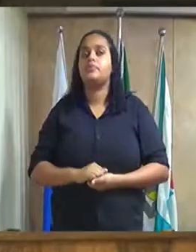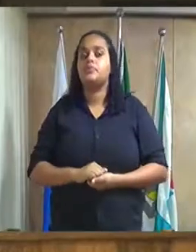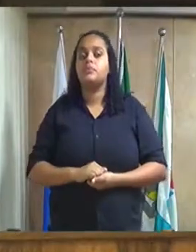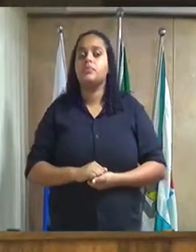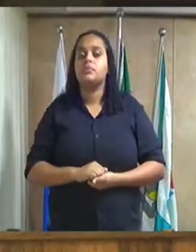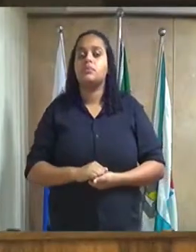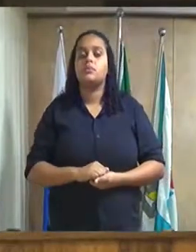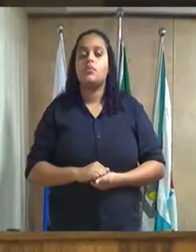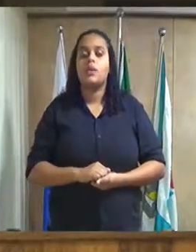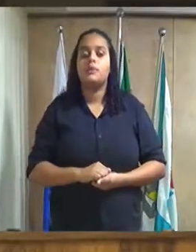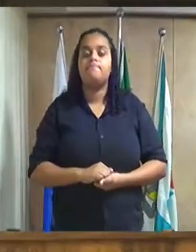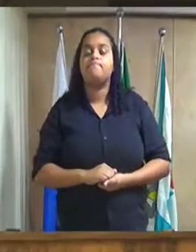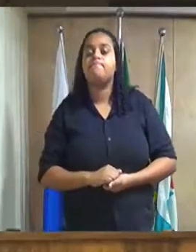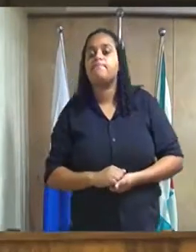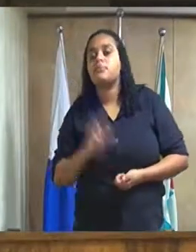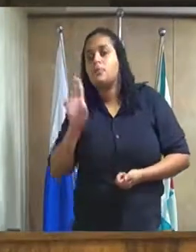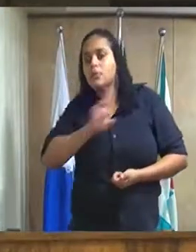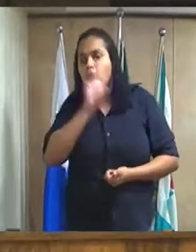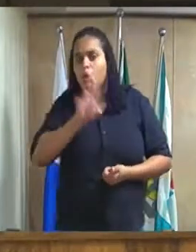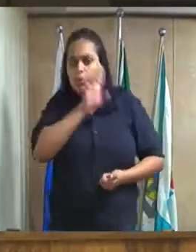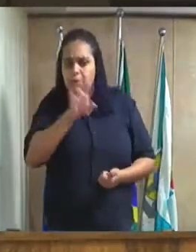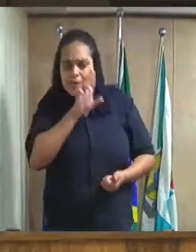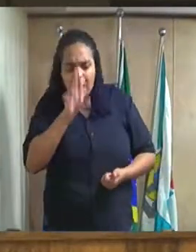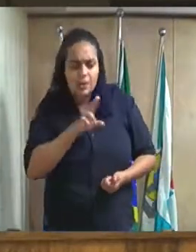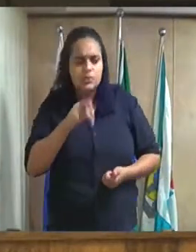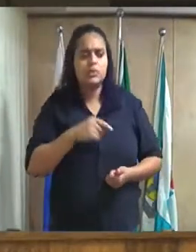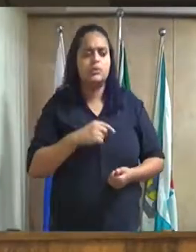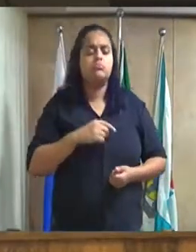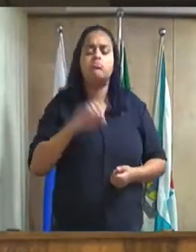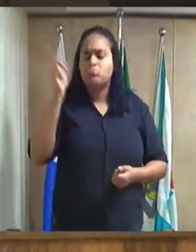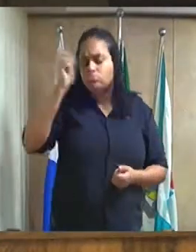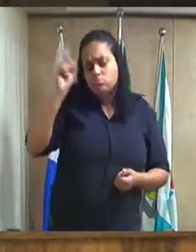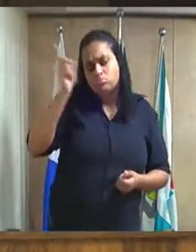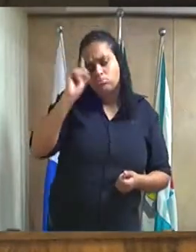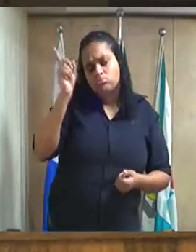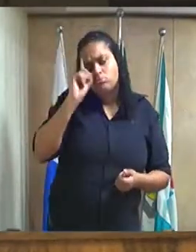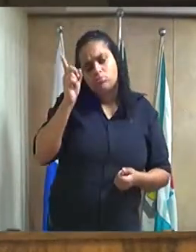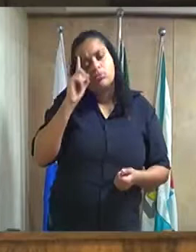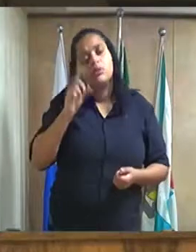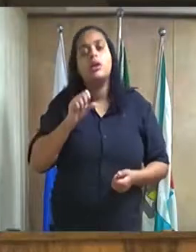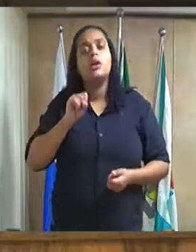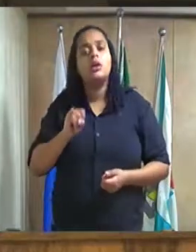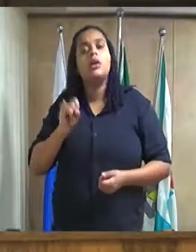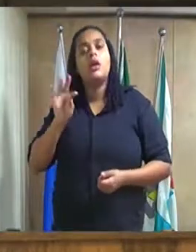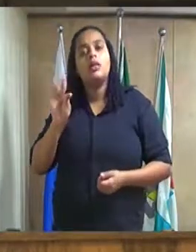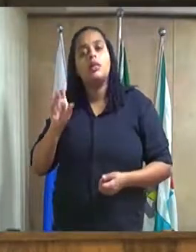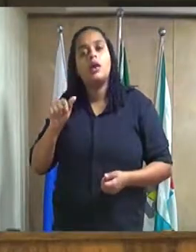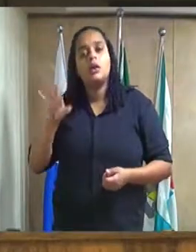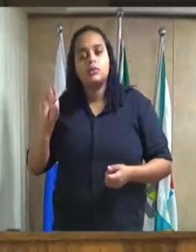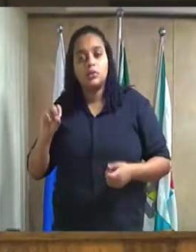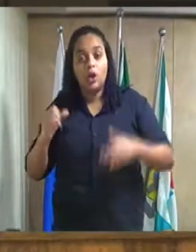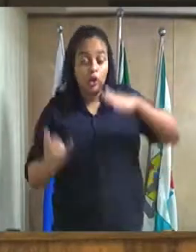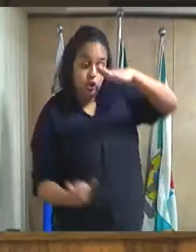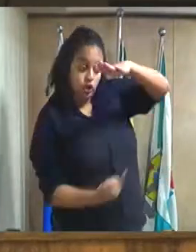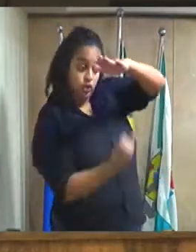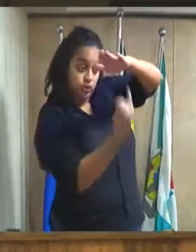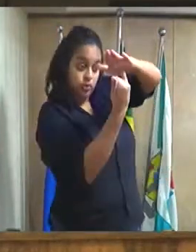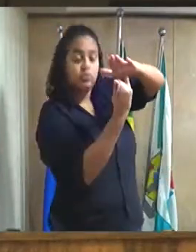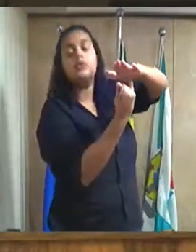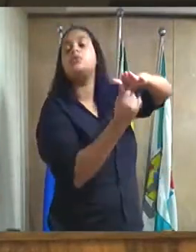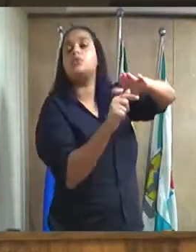Está sendo utilizada com frequência a interiorização de instituições prisionais